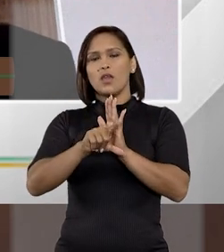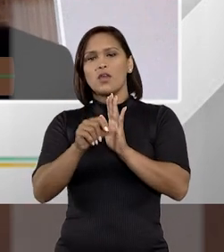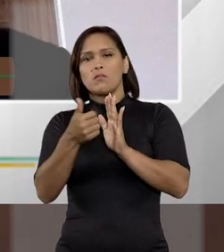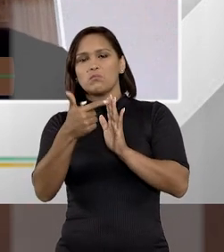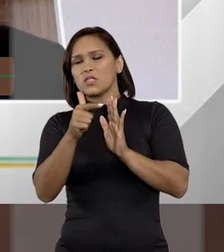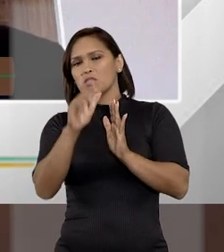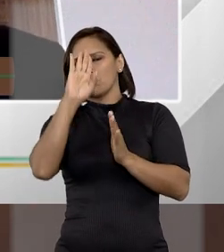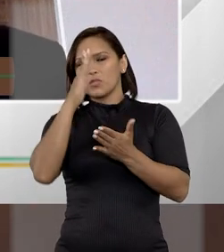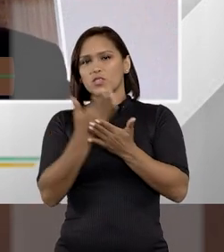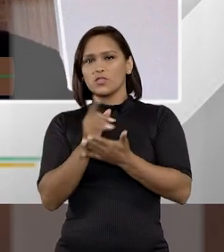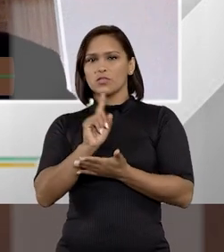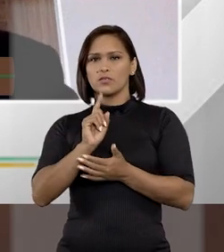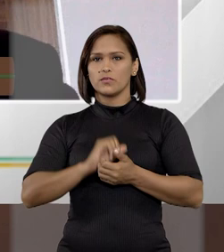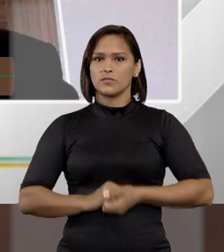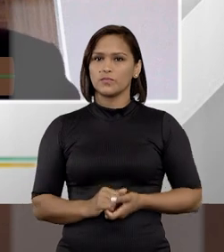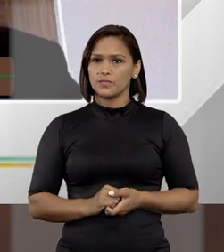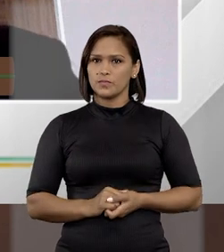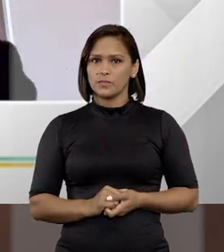CPP, mas eu creio que não.